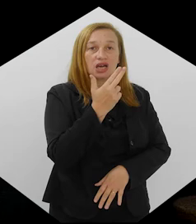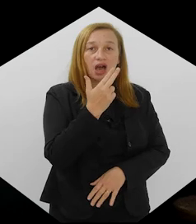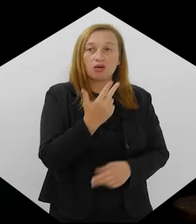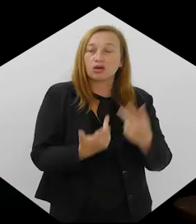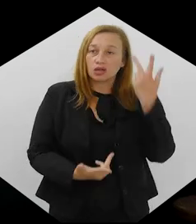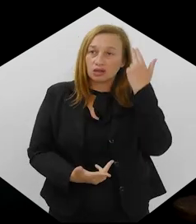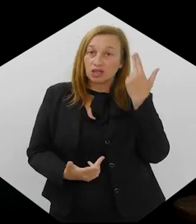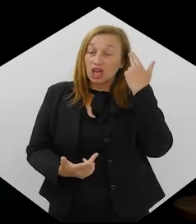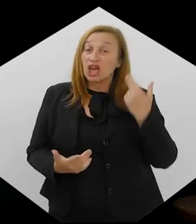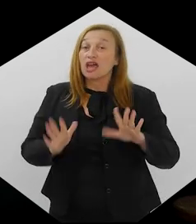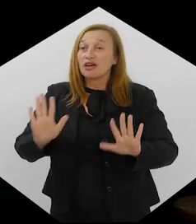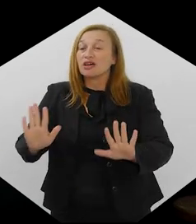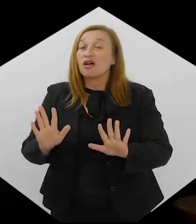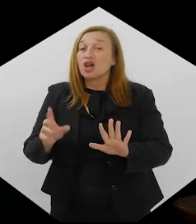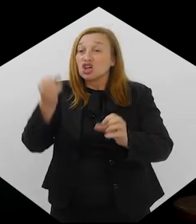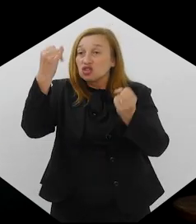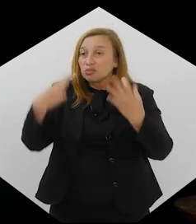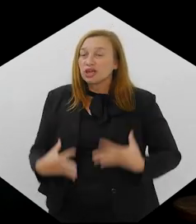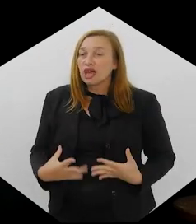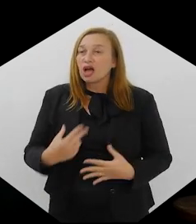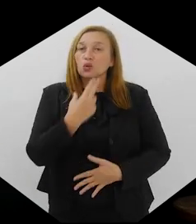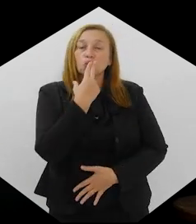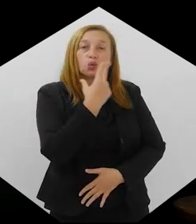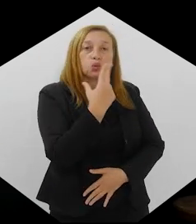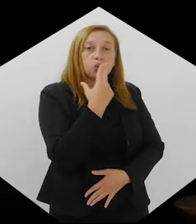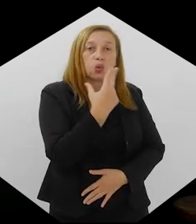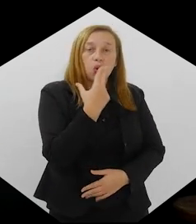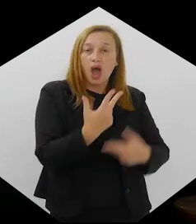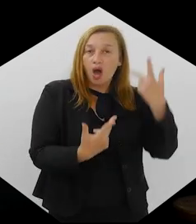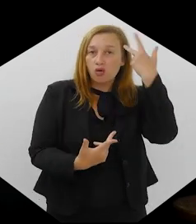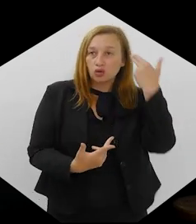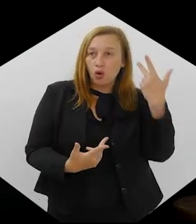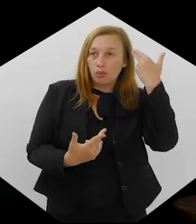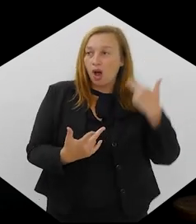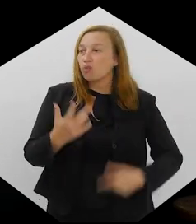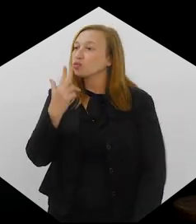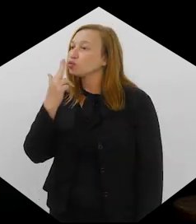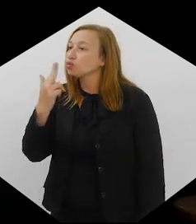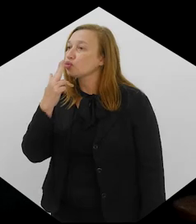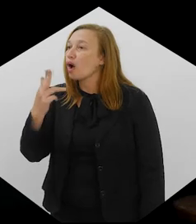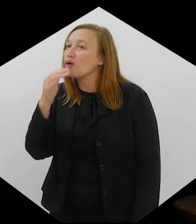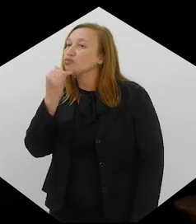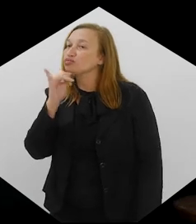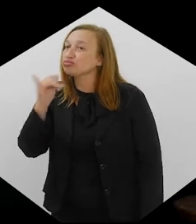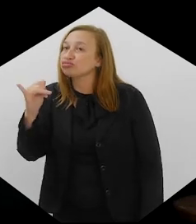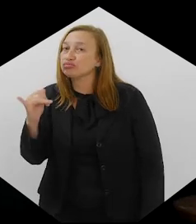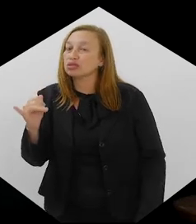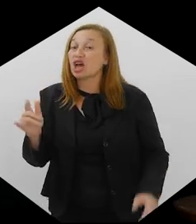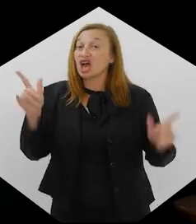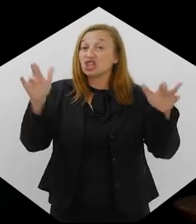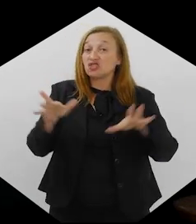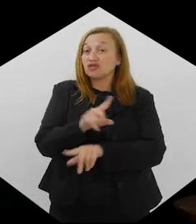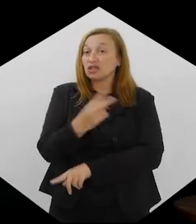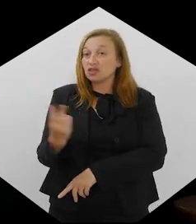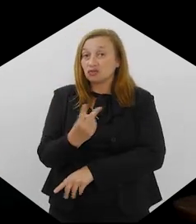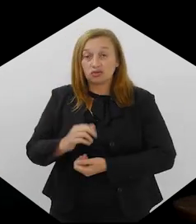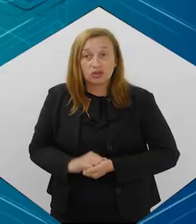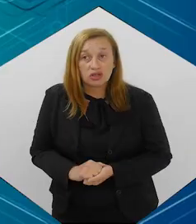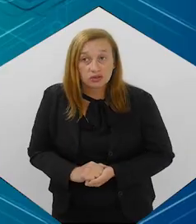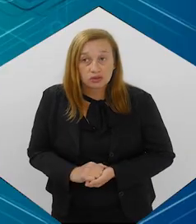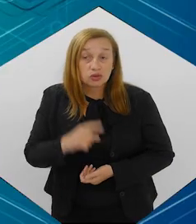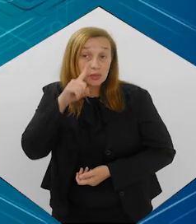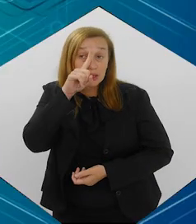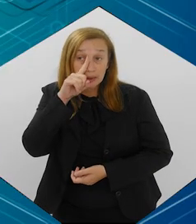a gente a diferença desses dois tipos de cigarro, por favor. E quais os riscos aí, né? Também dos cigarros eletrônicos.